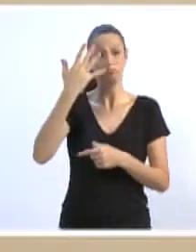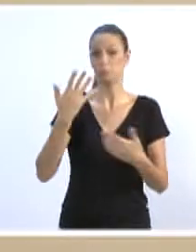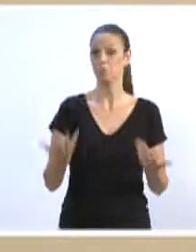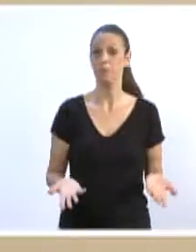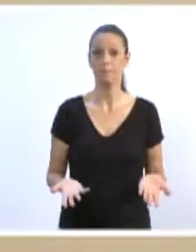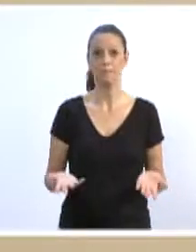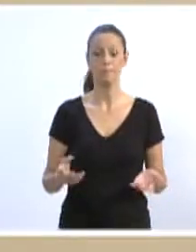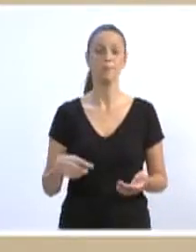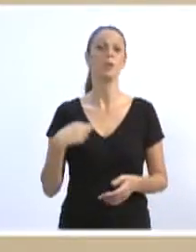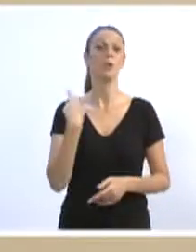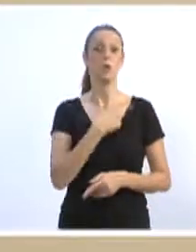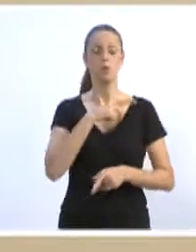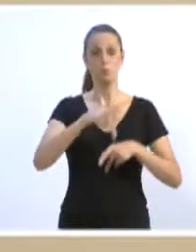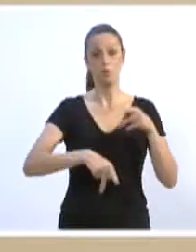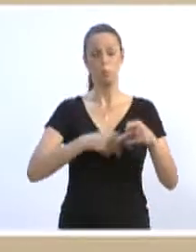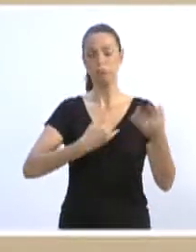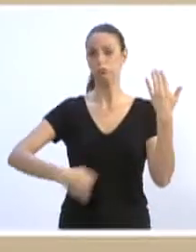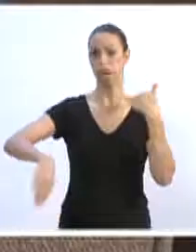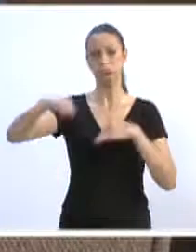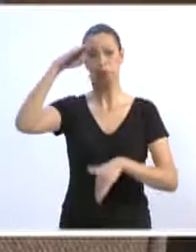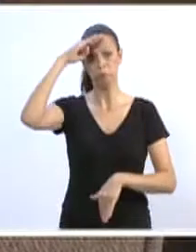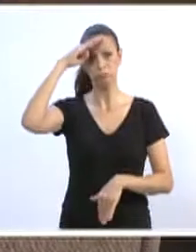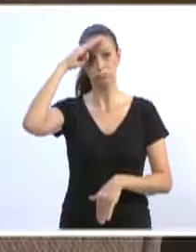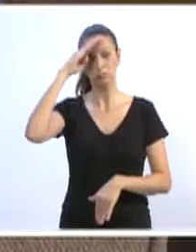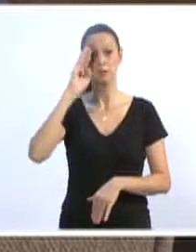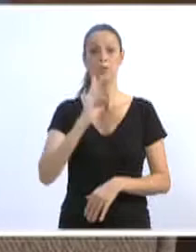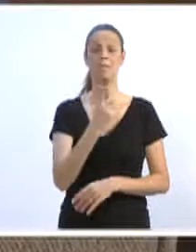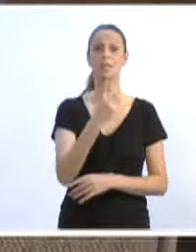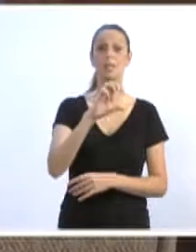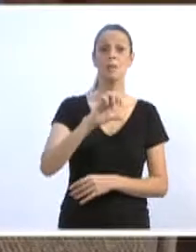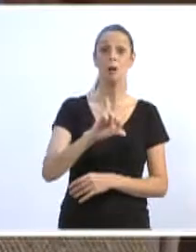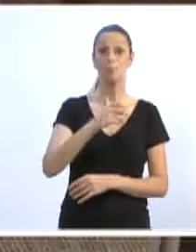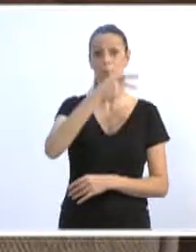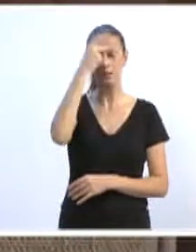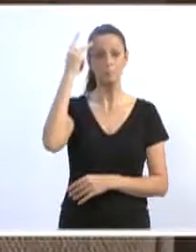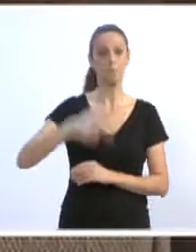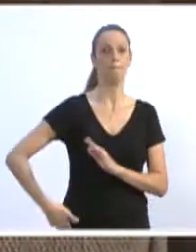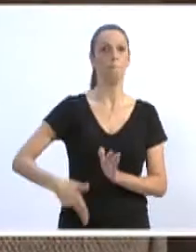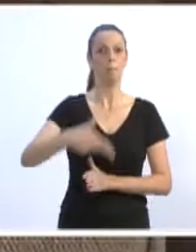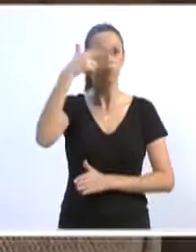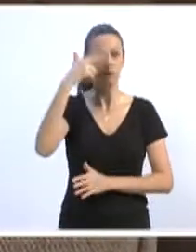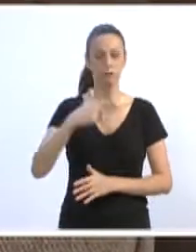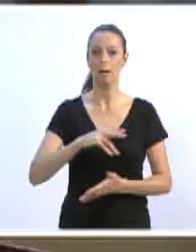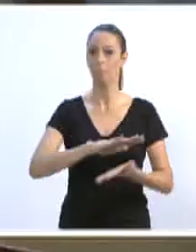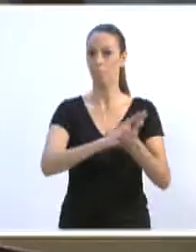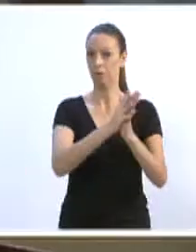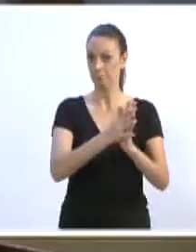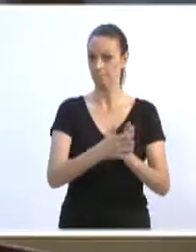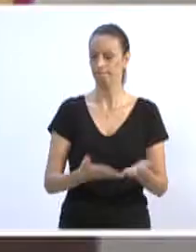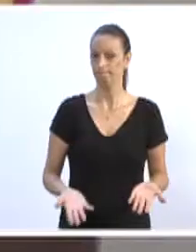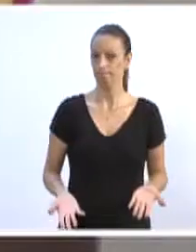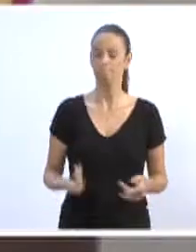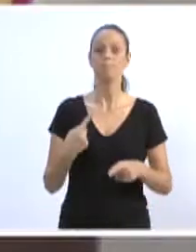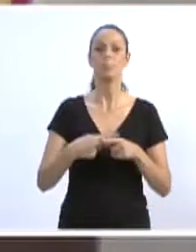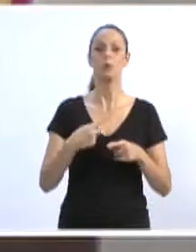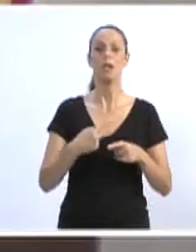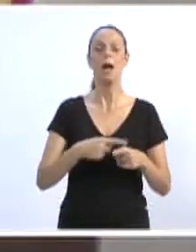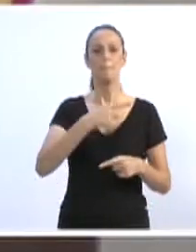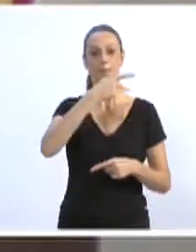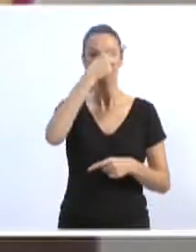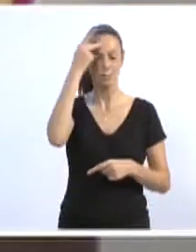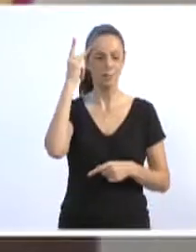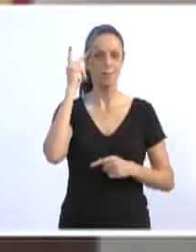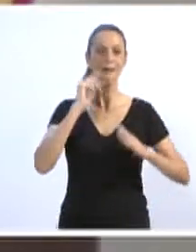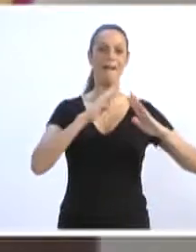o nosso povo não aguenta mais, são 19 homicídios da nossa cidade, senhor presidente. Porque o trabalhador sai de manhã e à noite